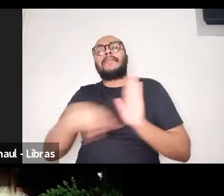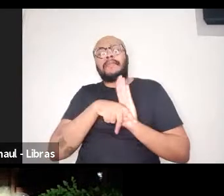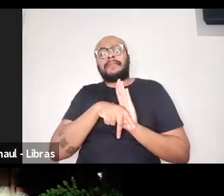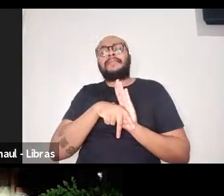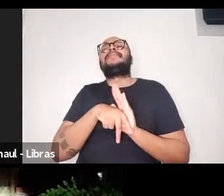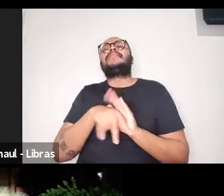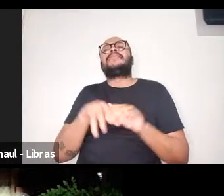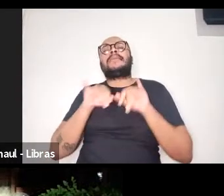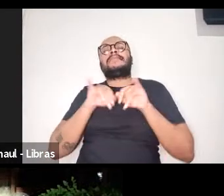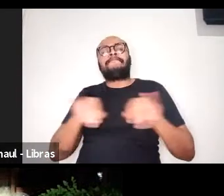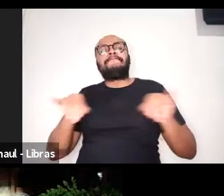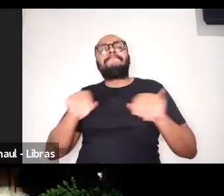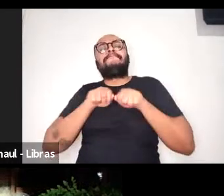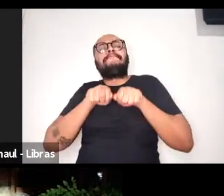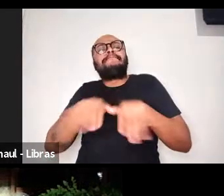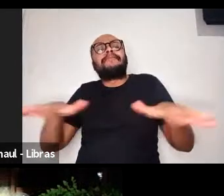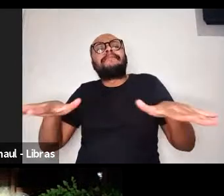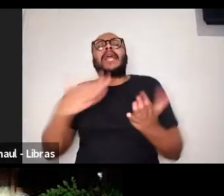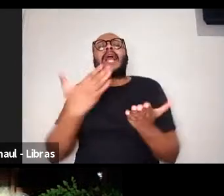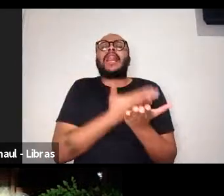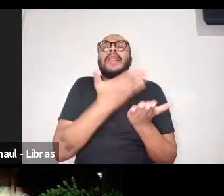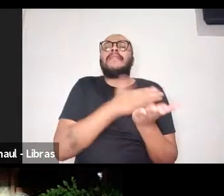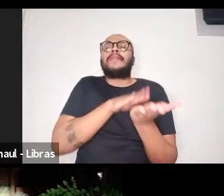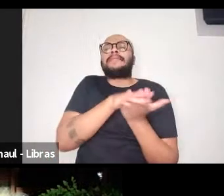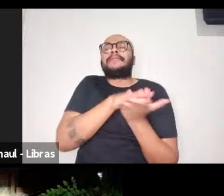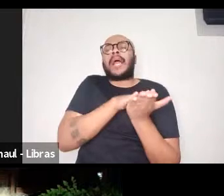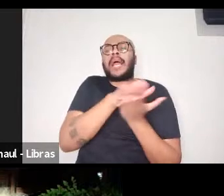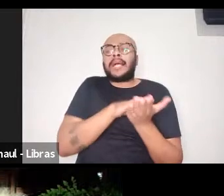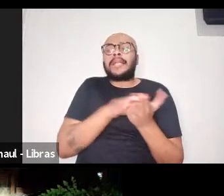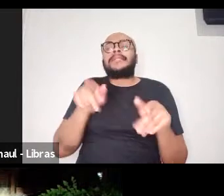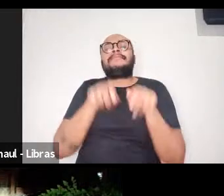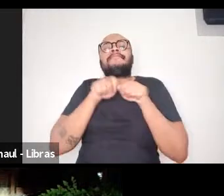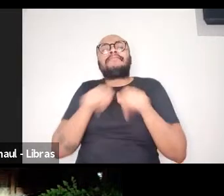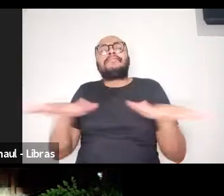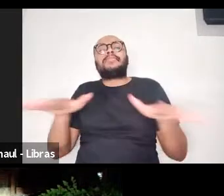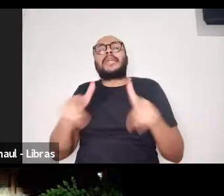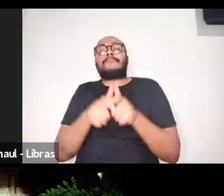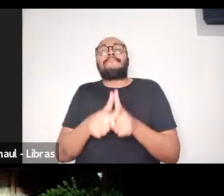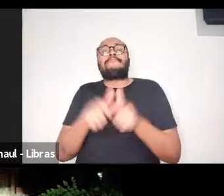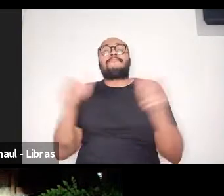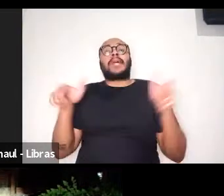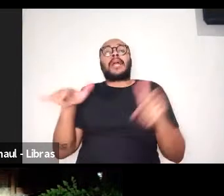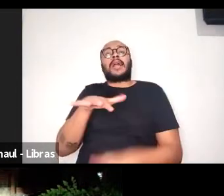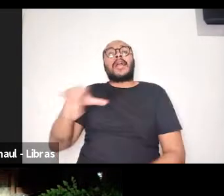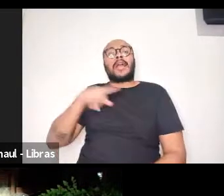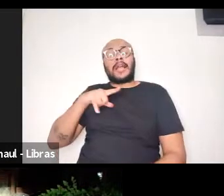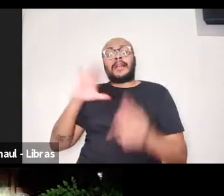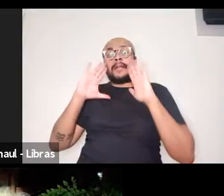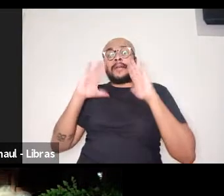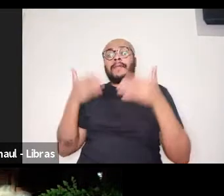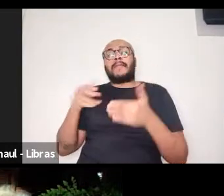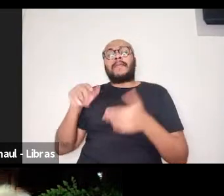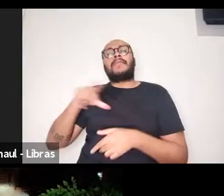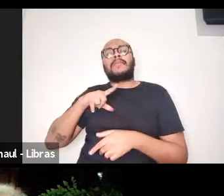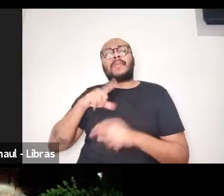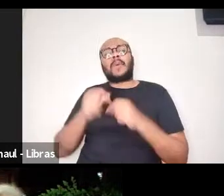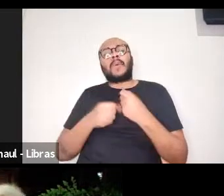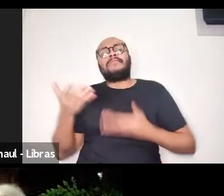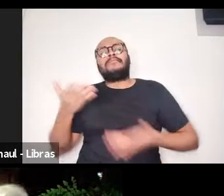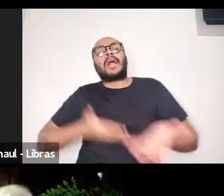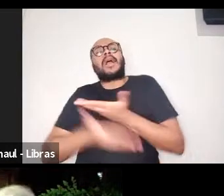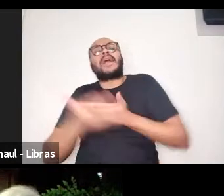divulgação dos livros que são produzidos, como na divulgação mais ampla, levando para um periódico que circula